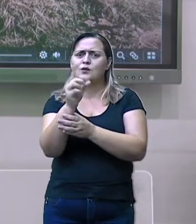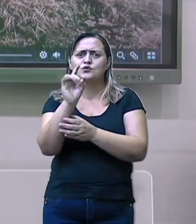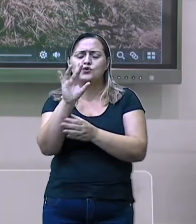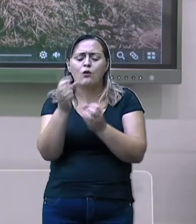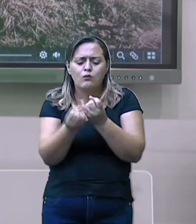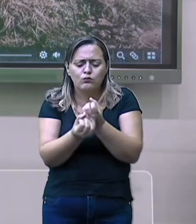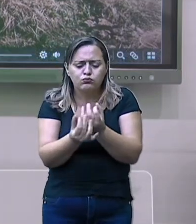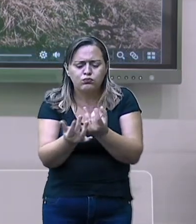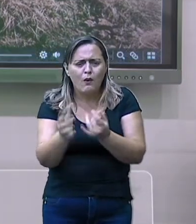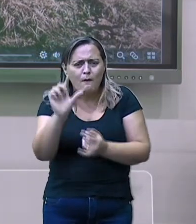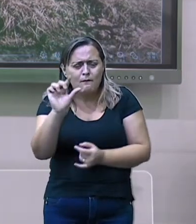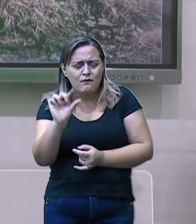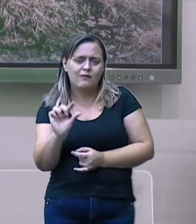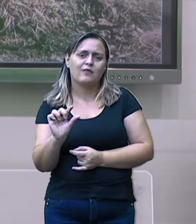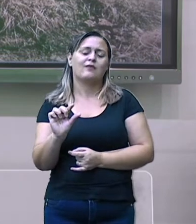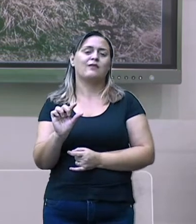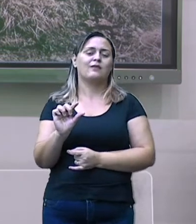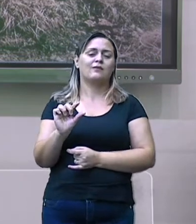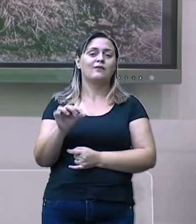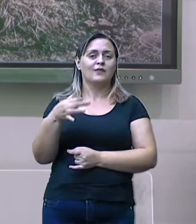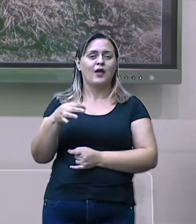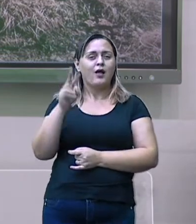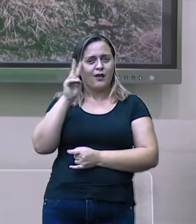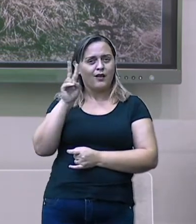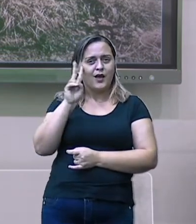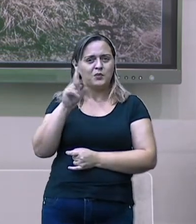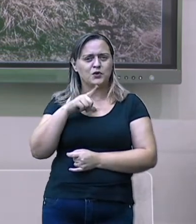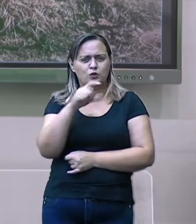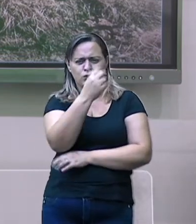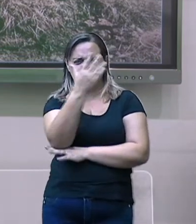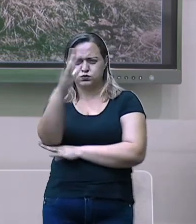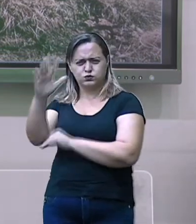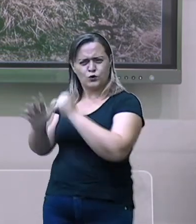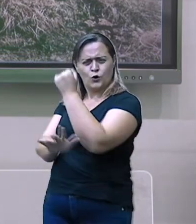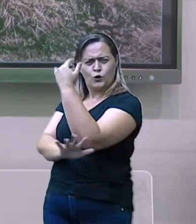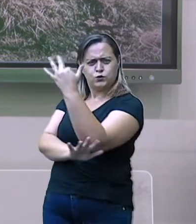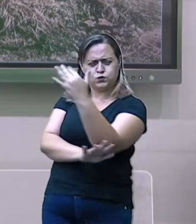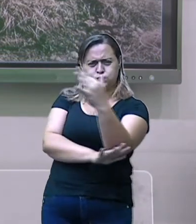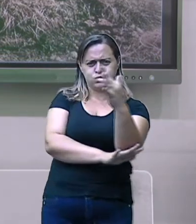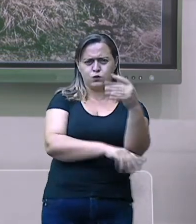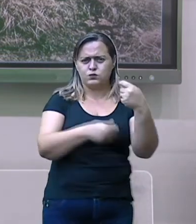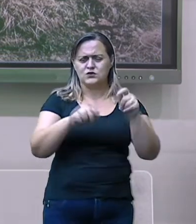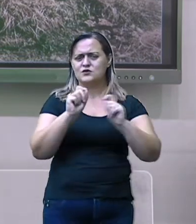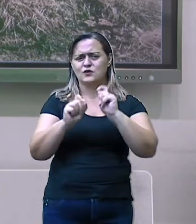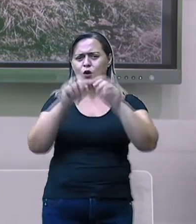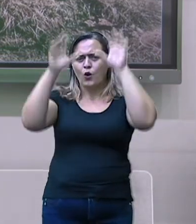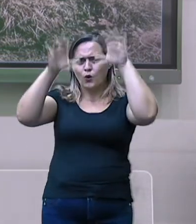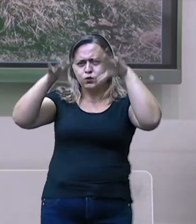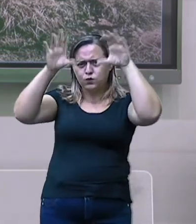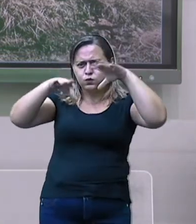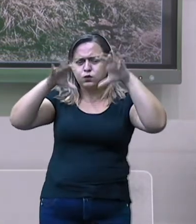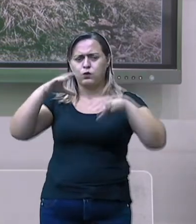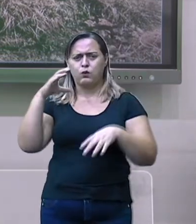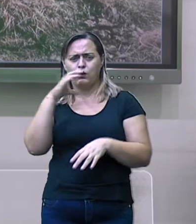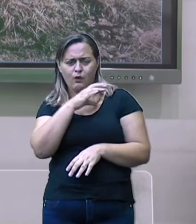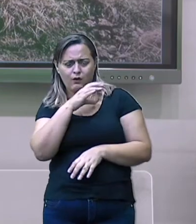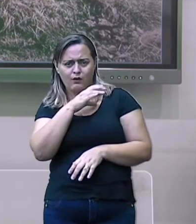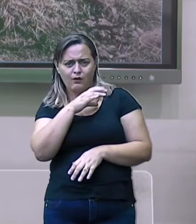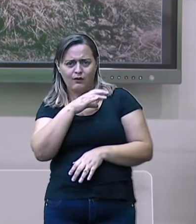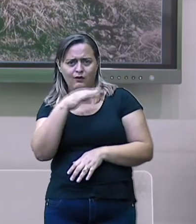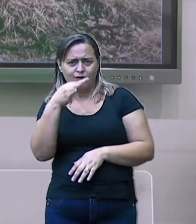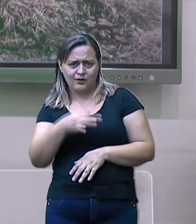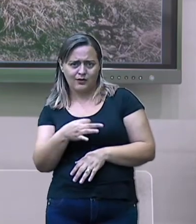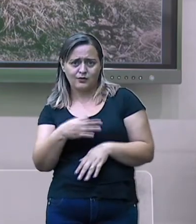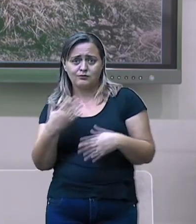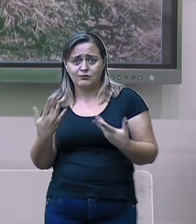floresta exuberante, nós precisamos de calor e umidade. E é tudo que aqui não tem.